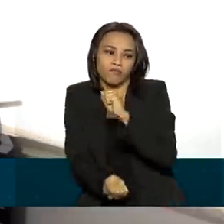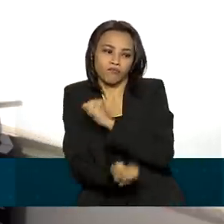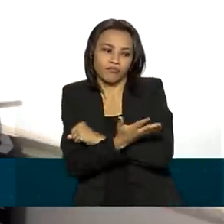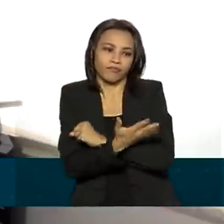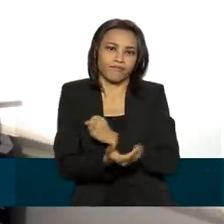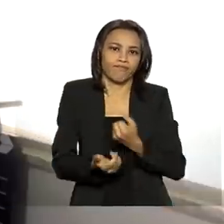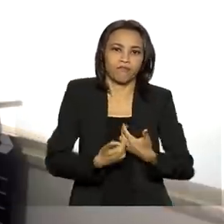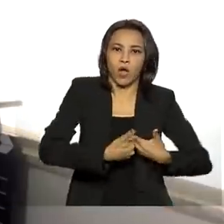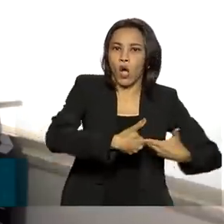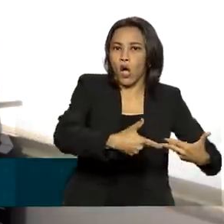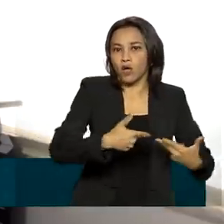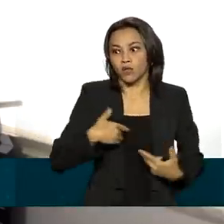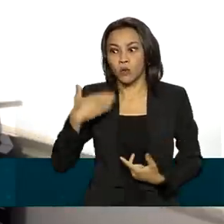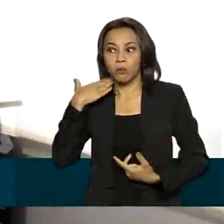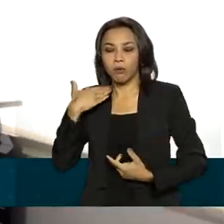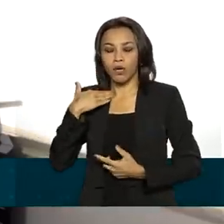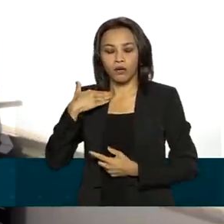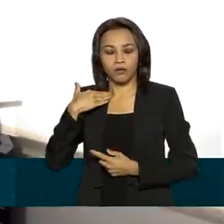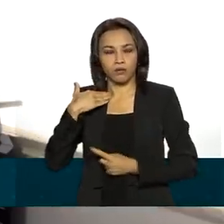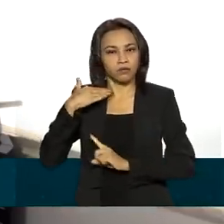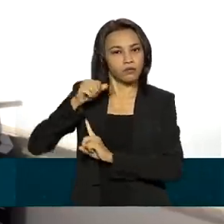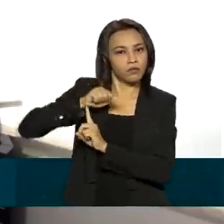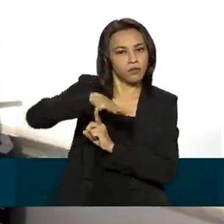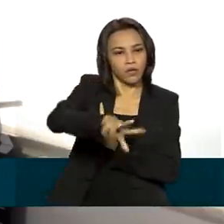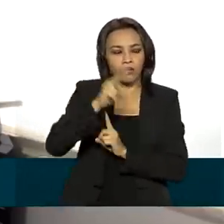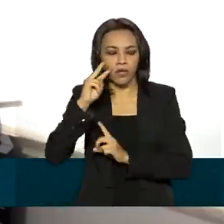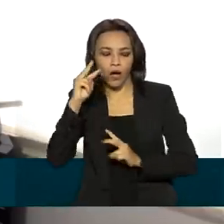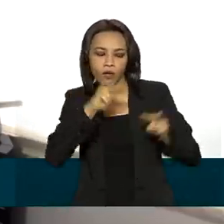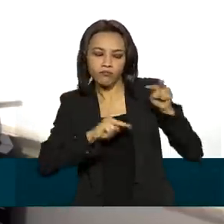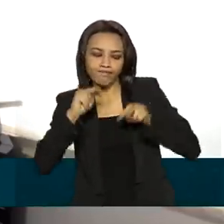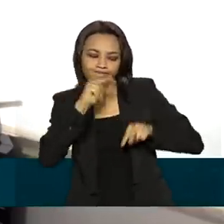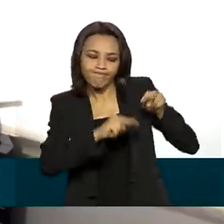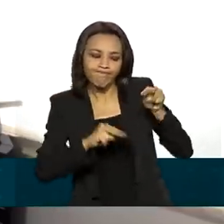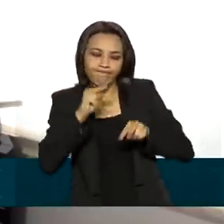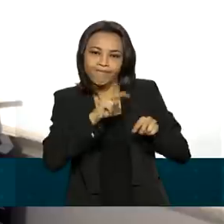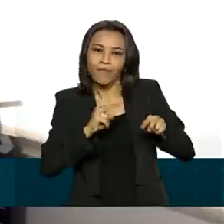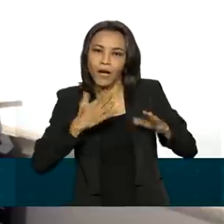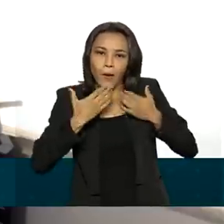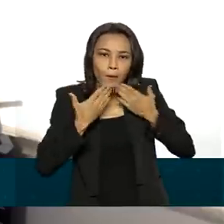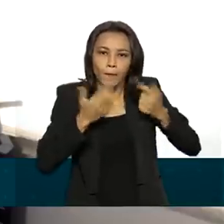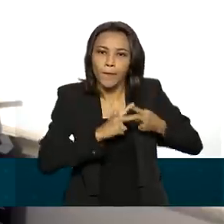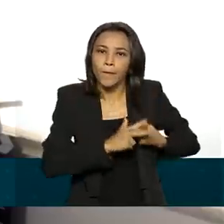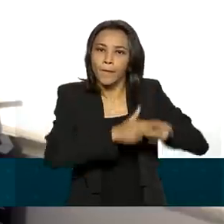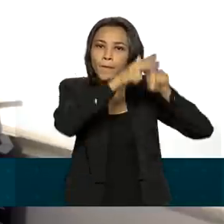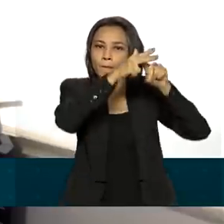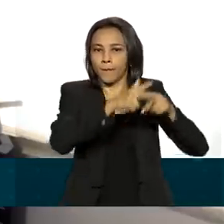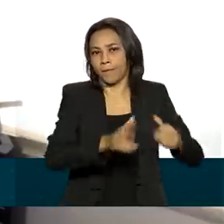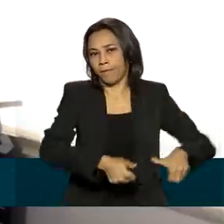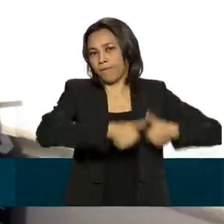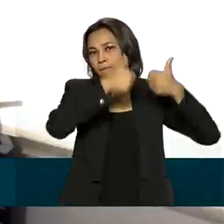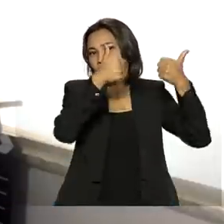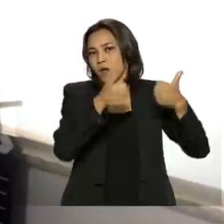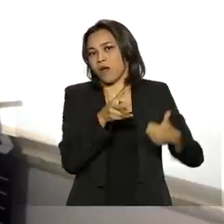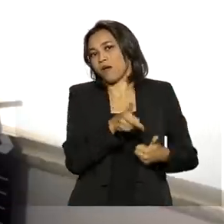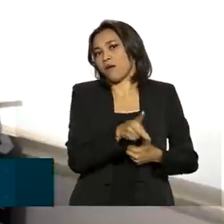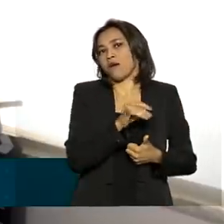o Banco Central está vigilante e sempre atento para aperfeiçoar de forma contínua e célere as